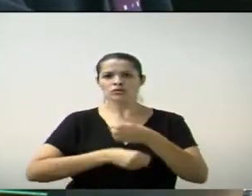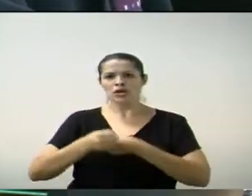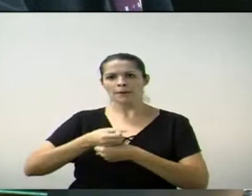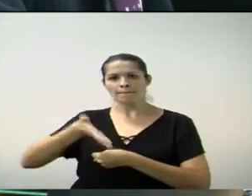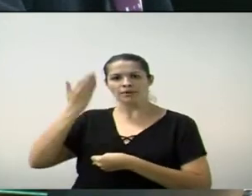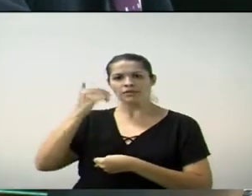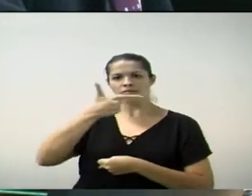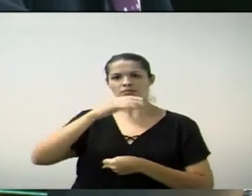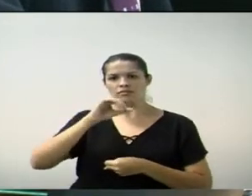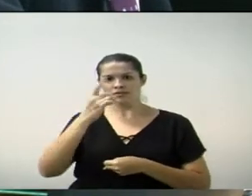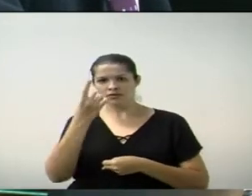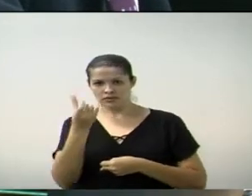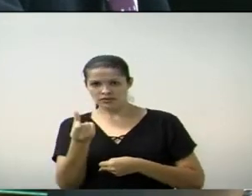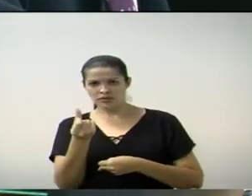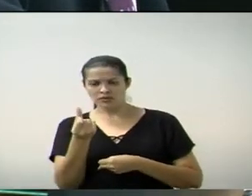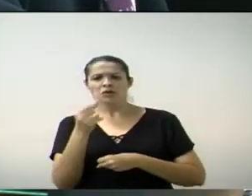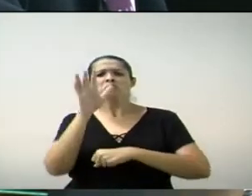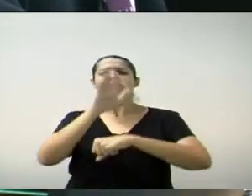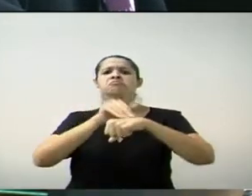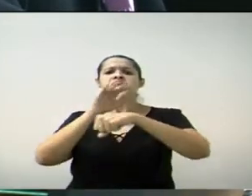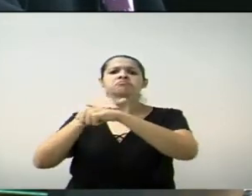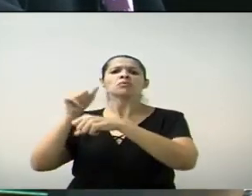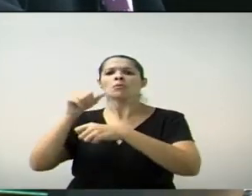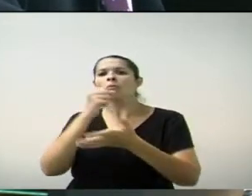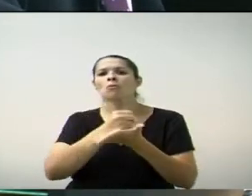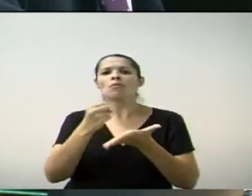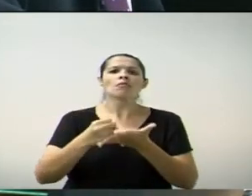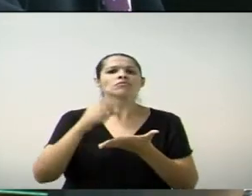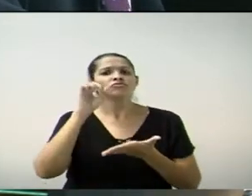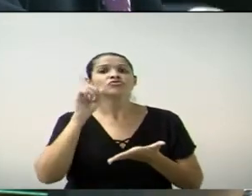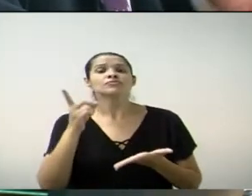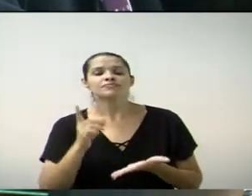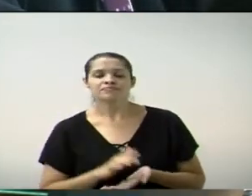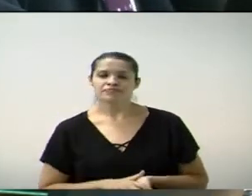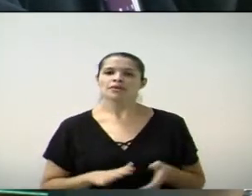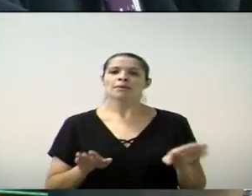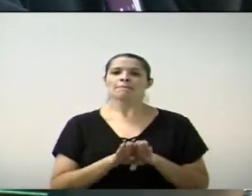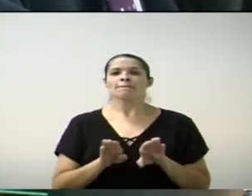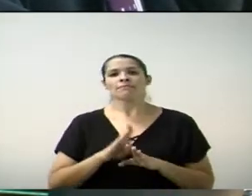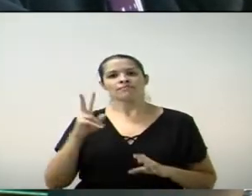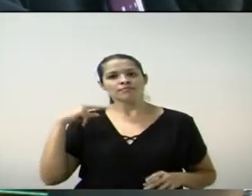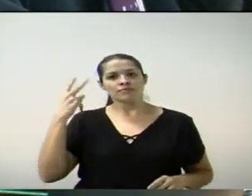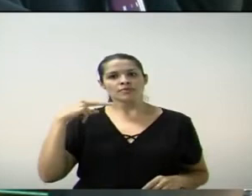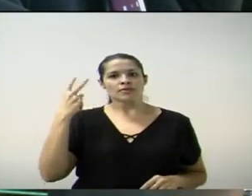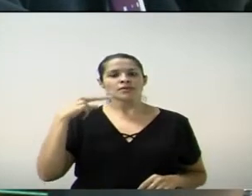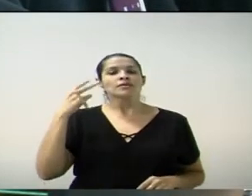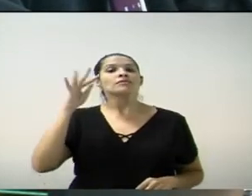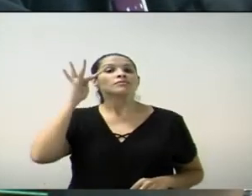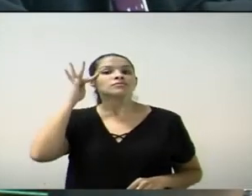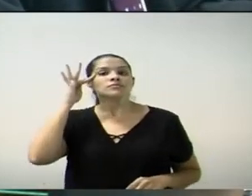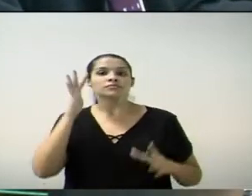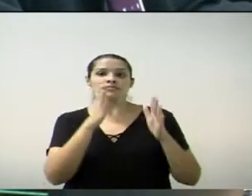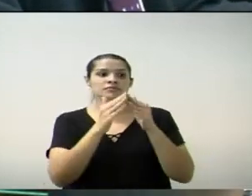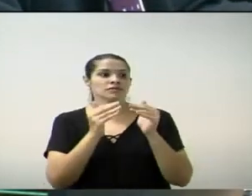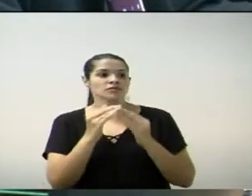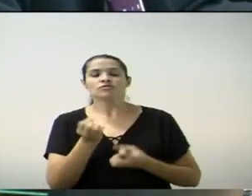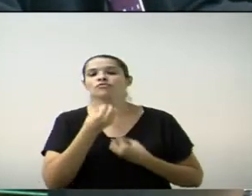2016. De número 103, do vereador Flávio Xavier, requerendo informações do executivo